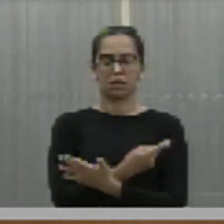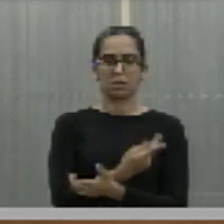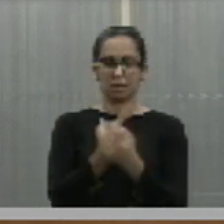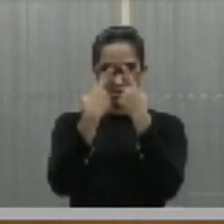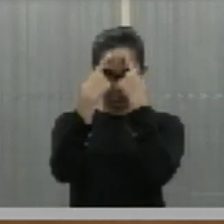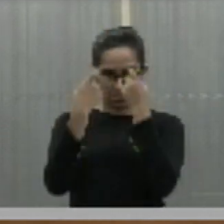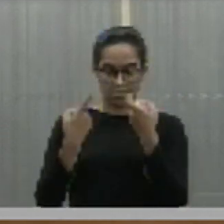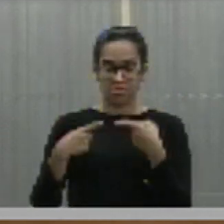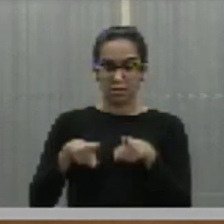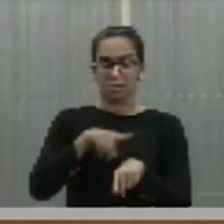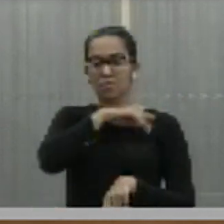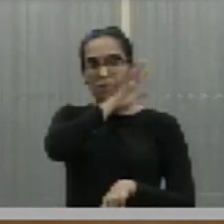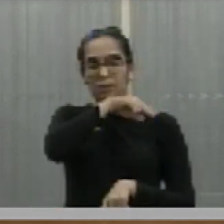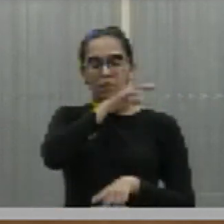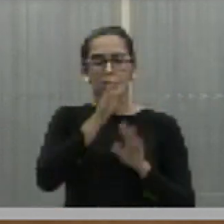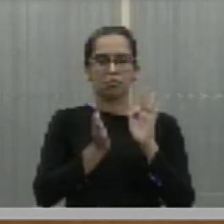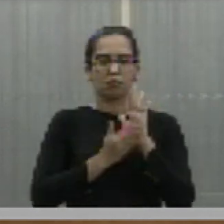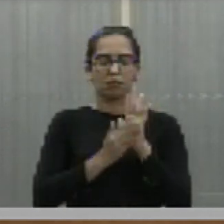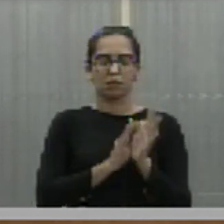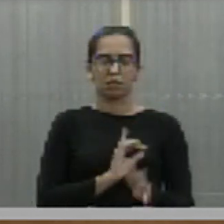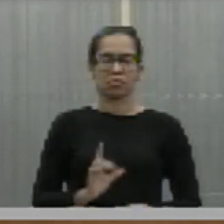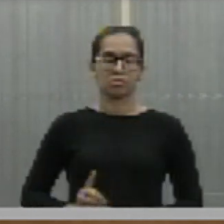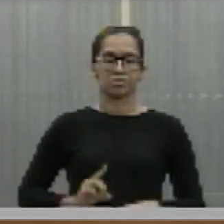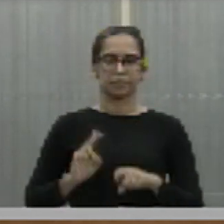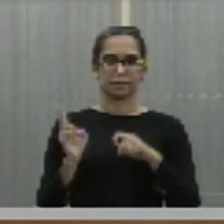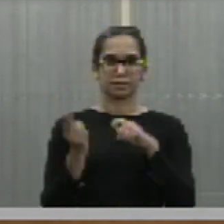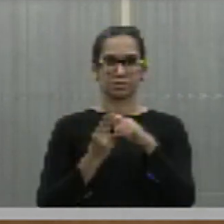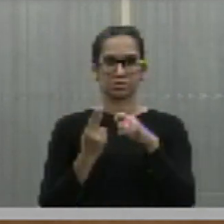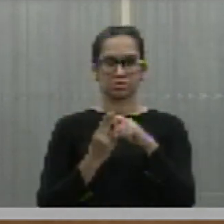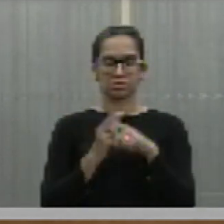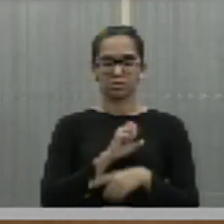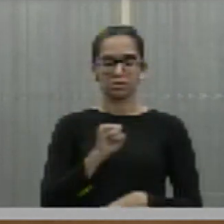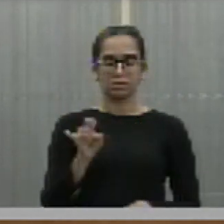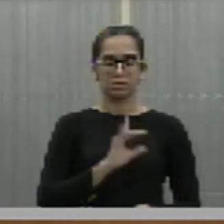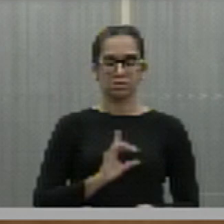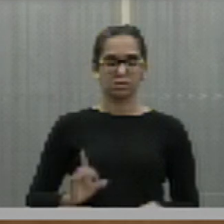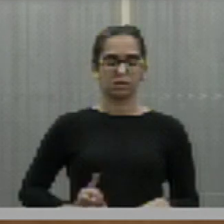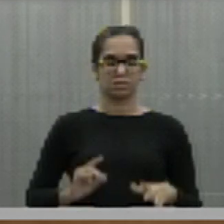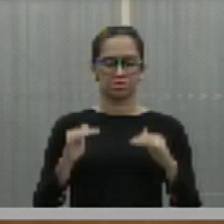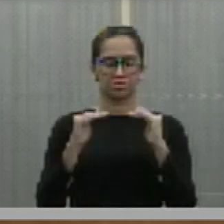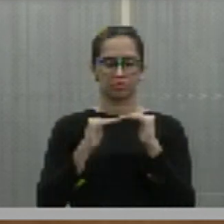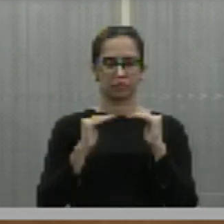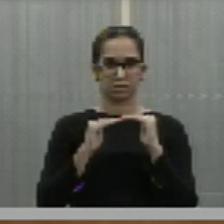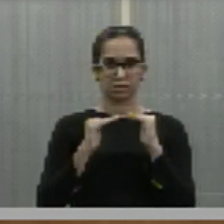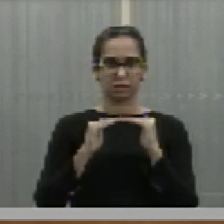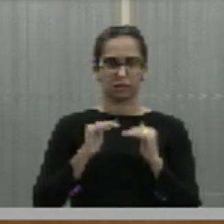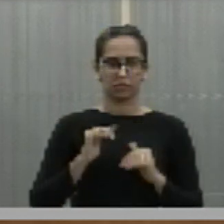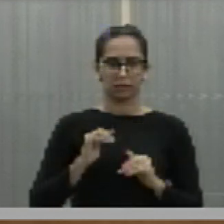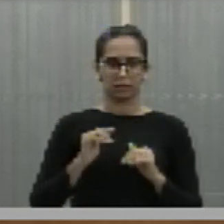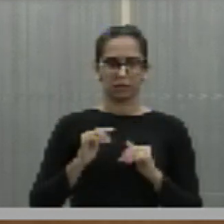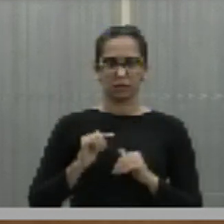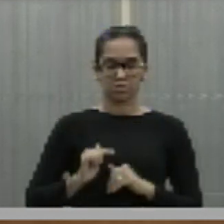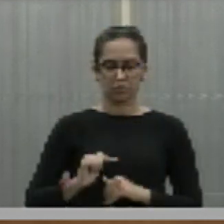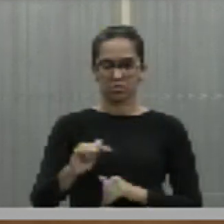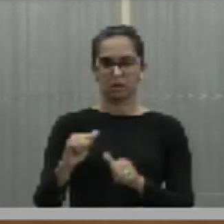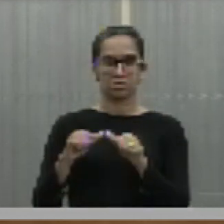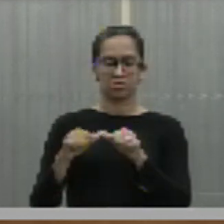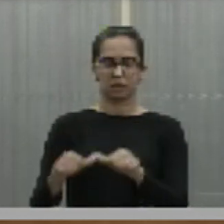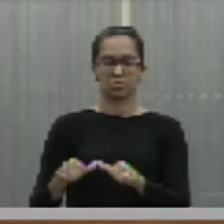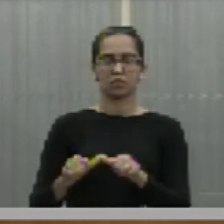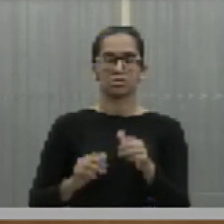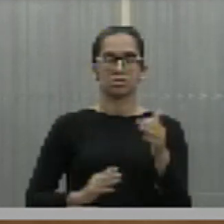animais. Projeto de autoria do doutor Hélio. Em primeira discussão e votação. Deputadas e deputadas que